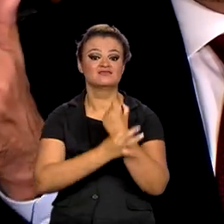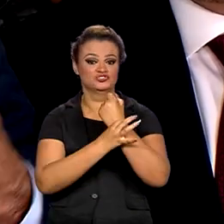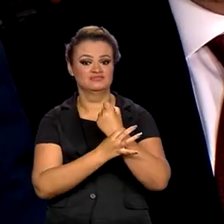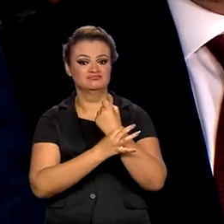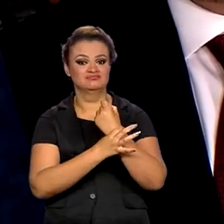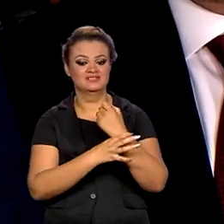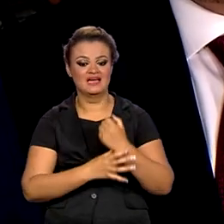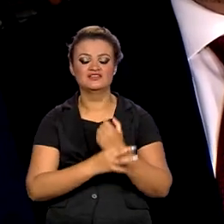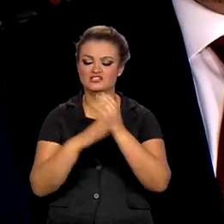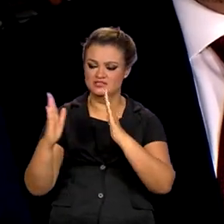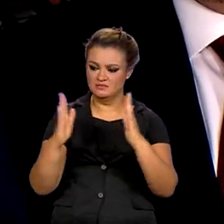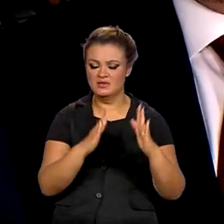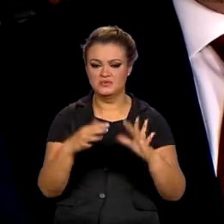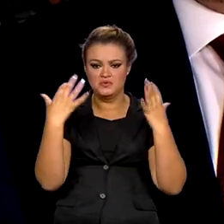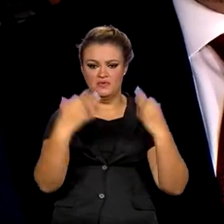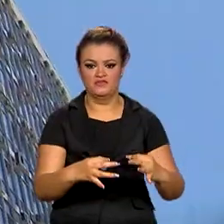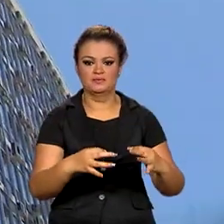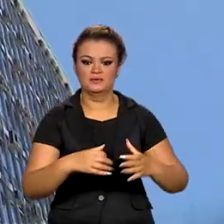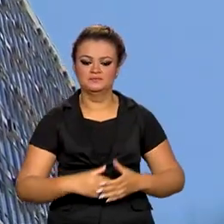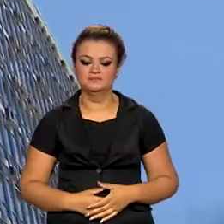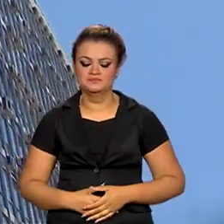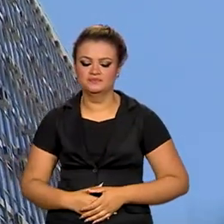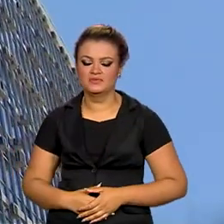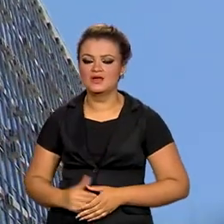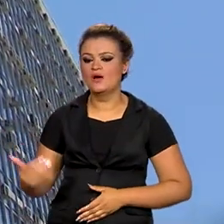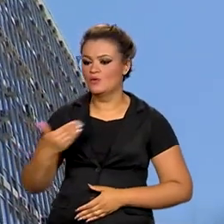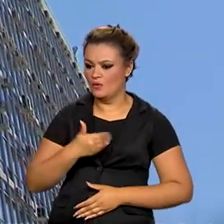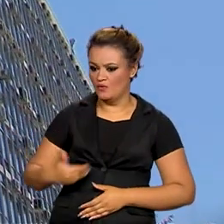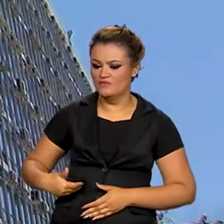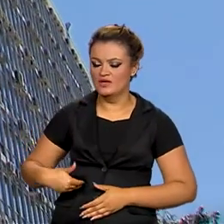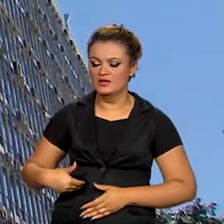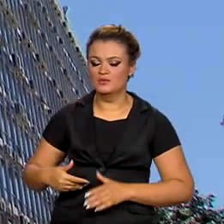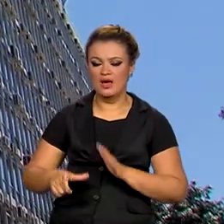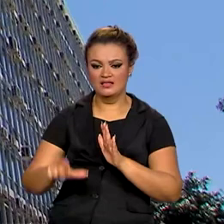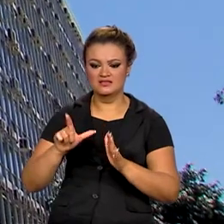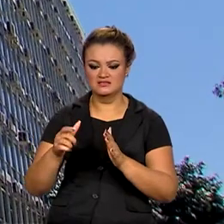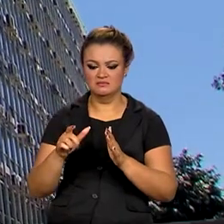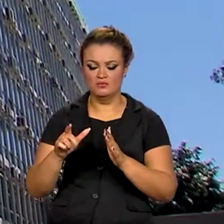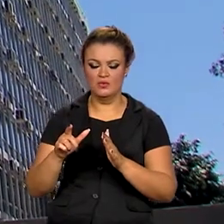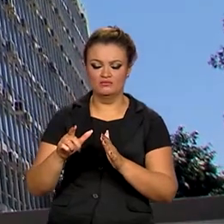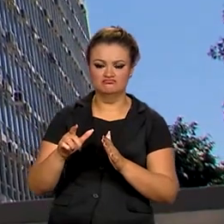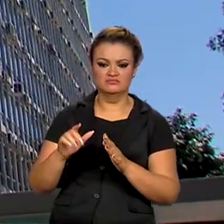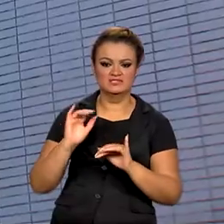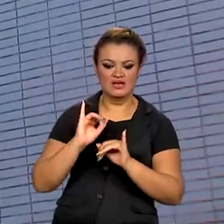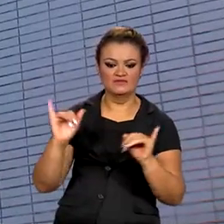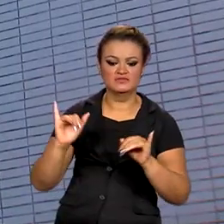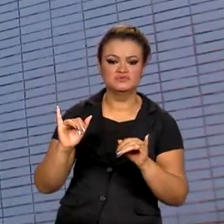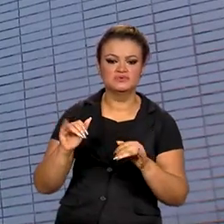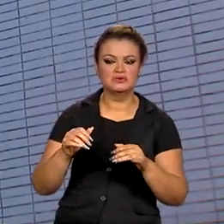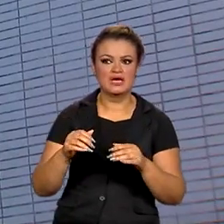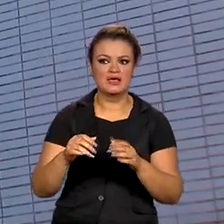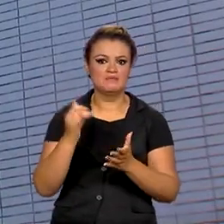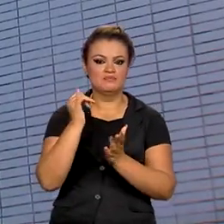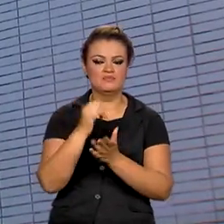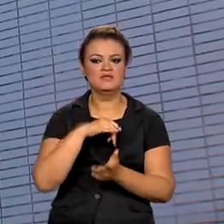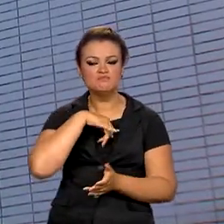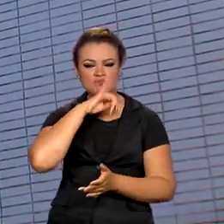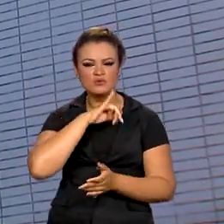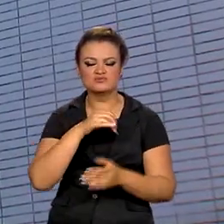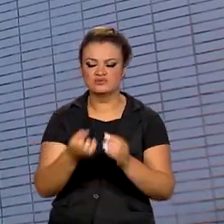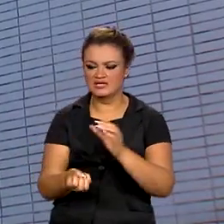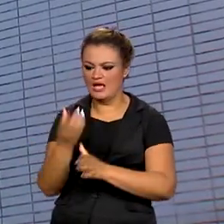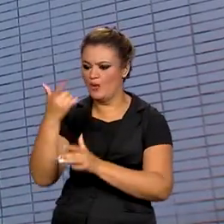etapa da economia brasileira. O governo antecipou que não deve criar novos impostos em